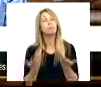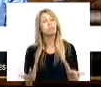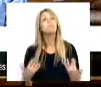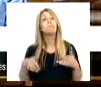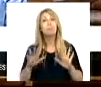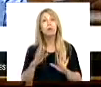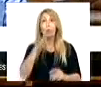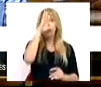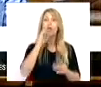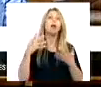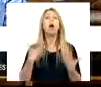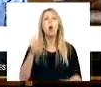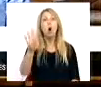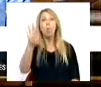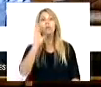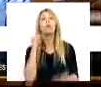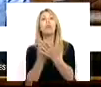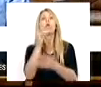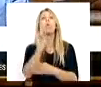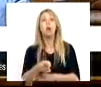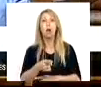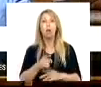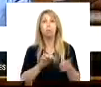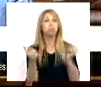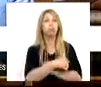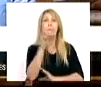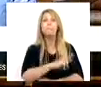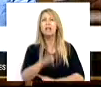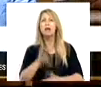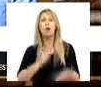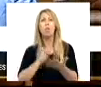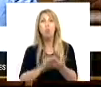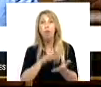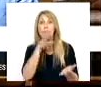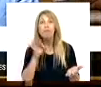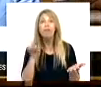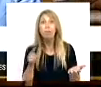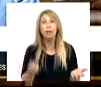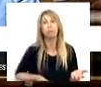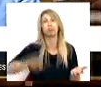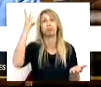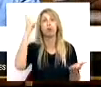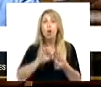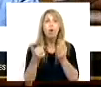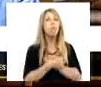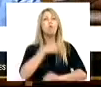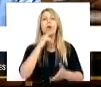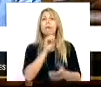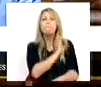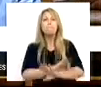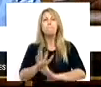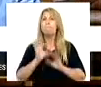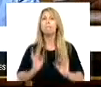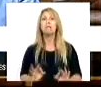fizeram milhares e milhares de pobres e remeteram outras tantas famílias para a mais completa miséria. As opções deste Governo